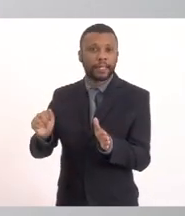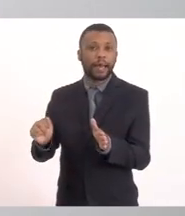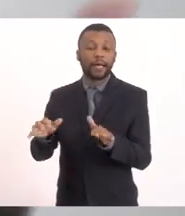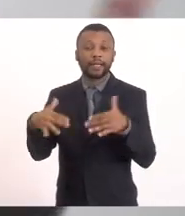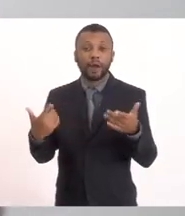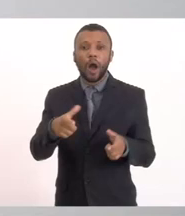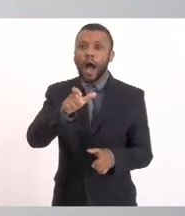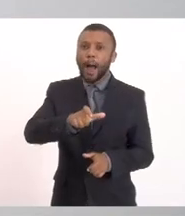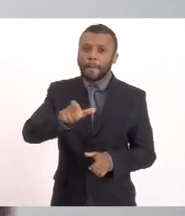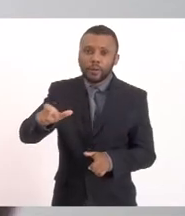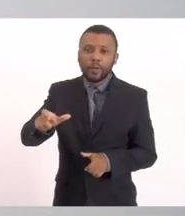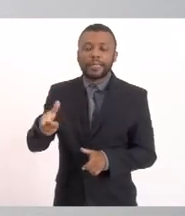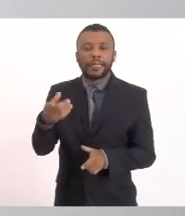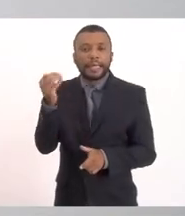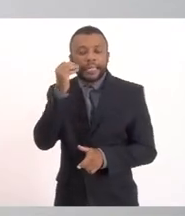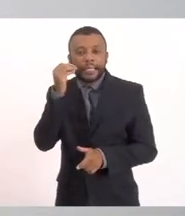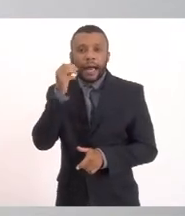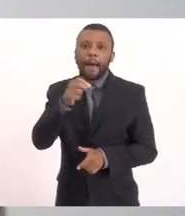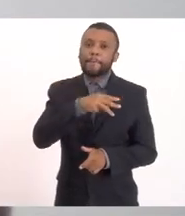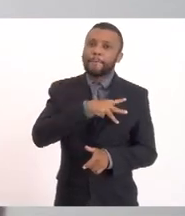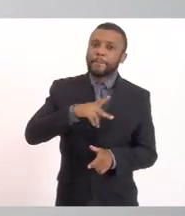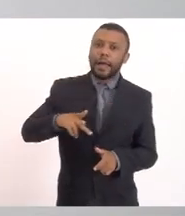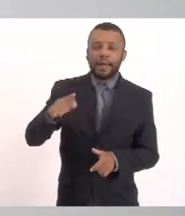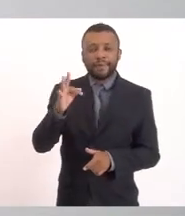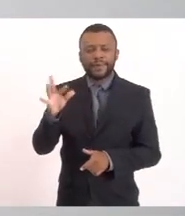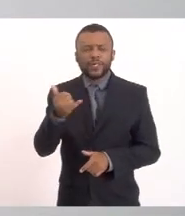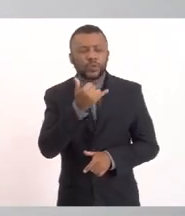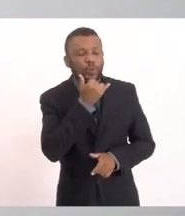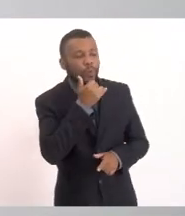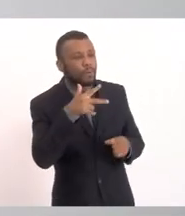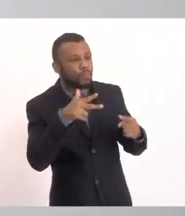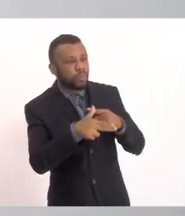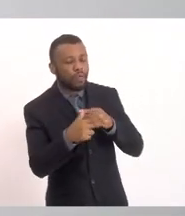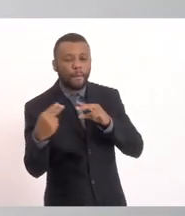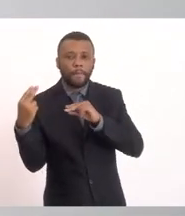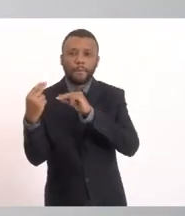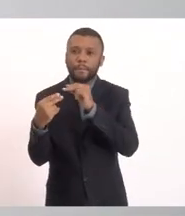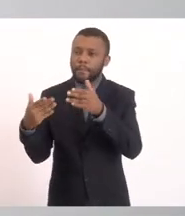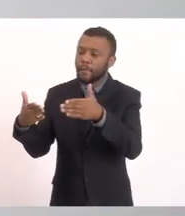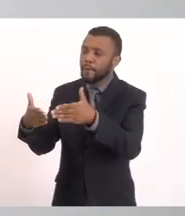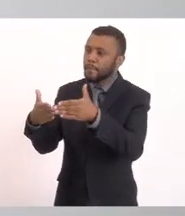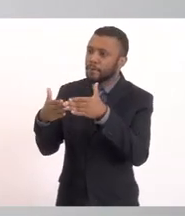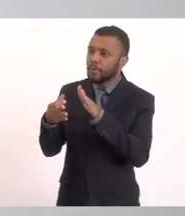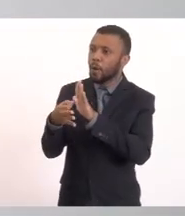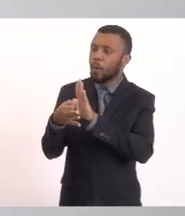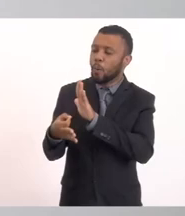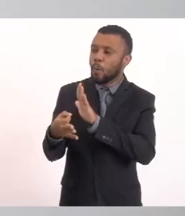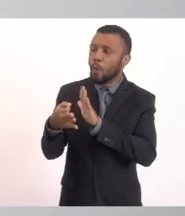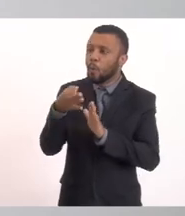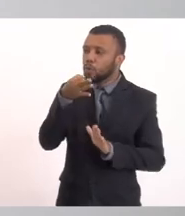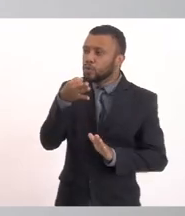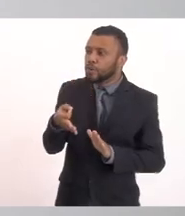pessoas Ficam falando E vem o tal De Ministério Federal Desliga por gentileza O áudio